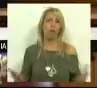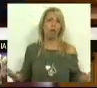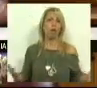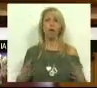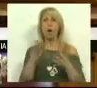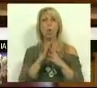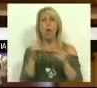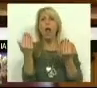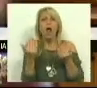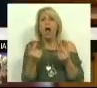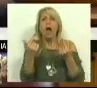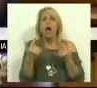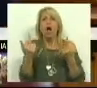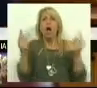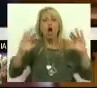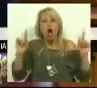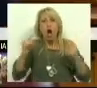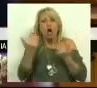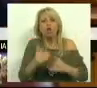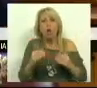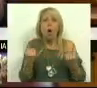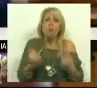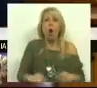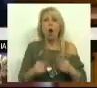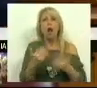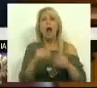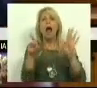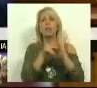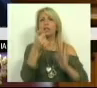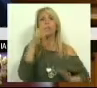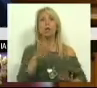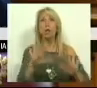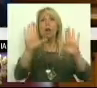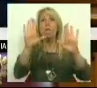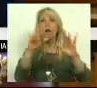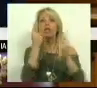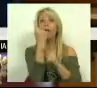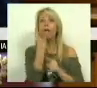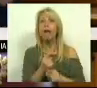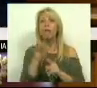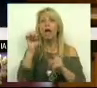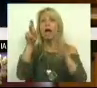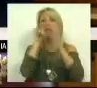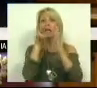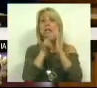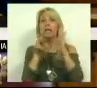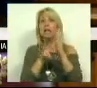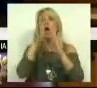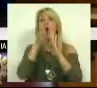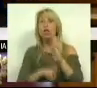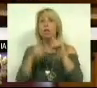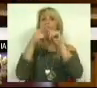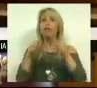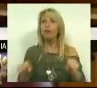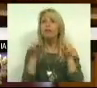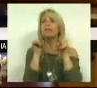não se resume ao artigo 54. Sim, mas cada artigo é um regime diferente. E este regime não implica perda de